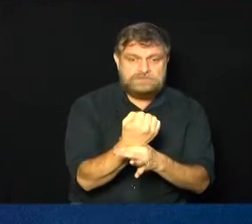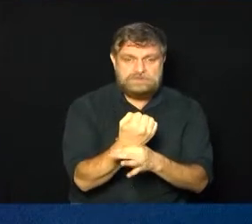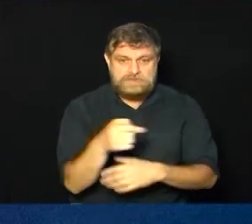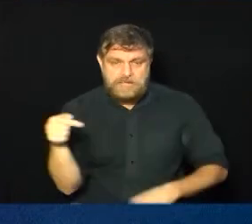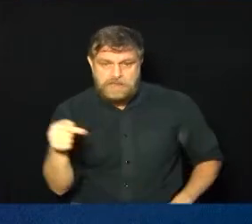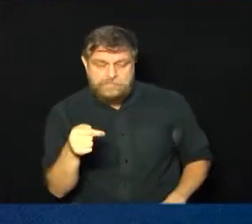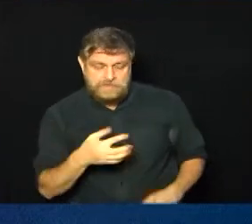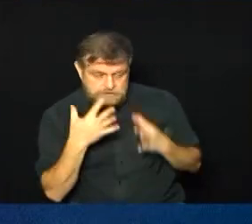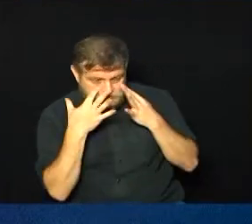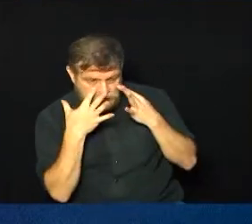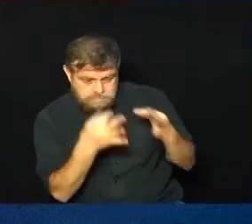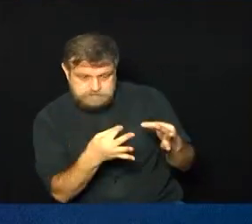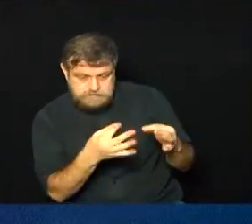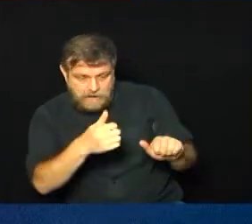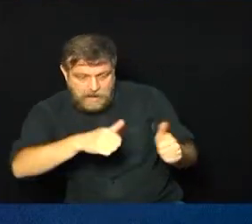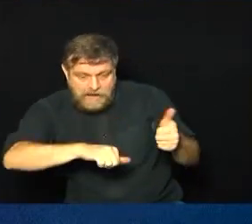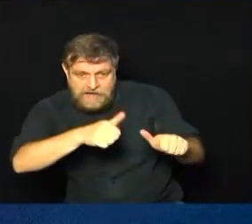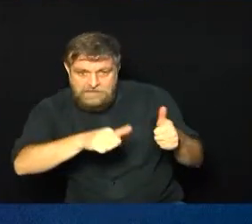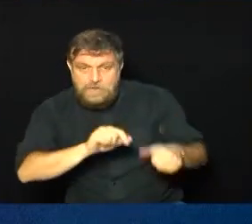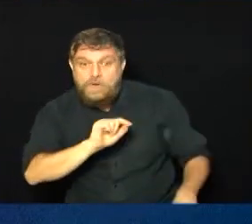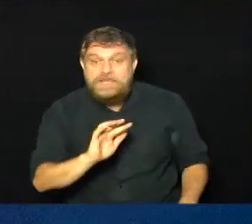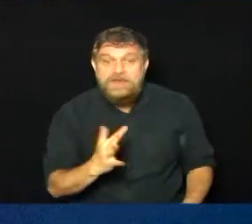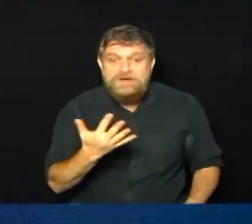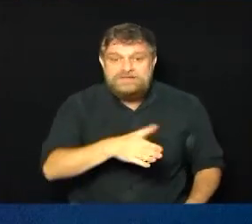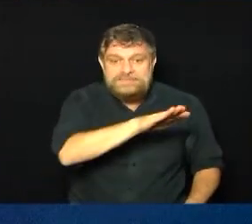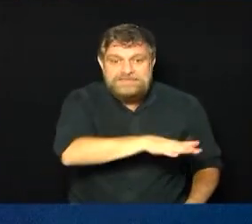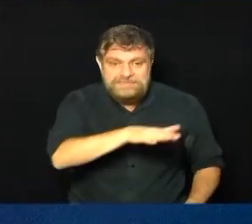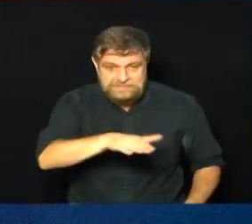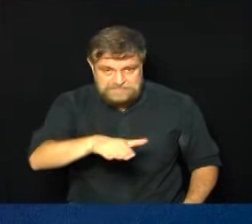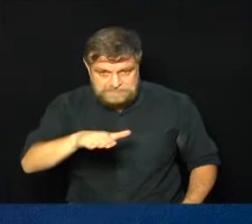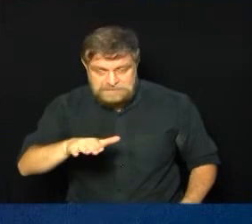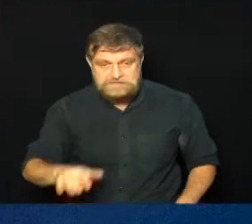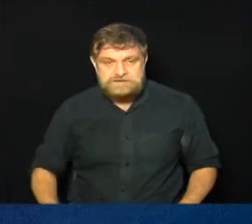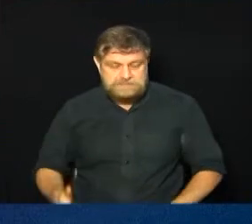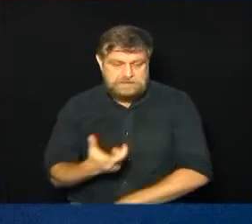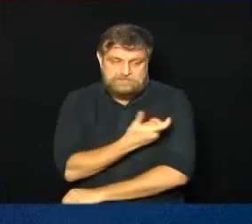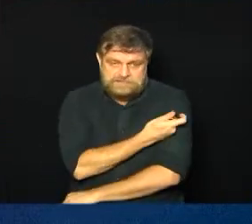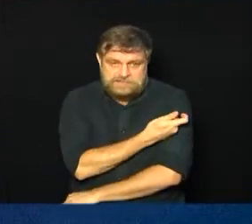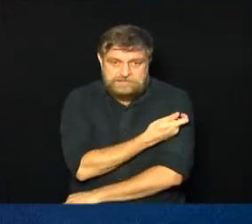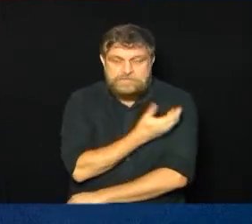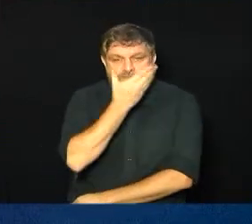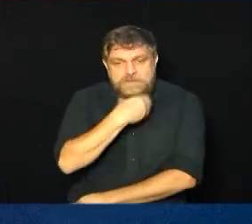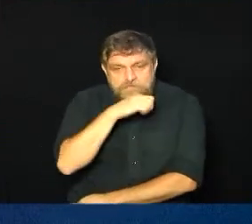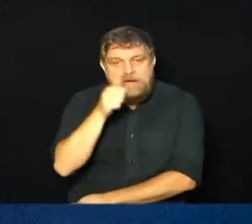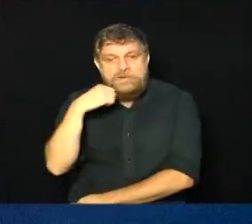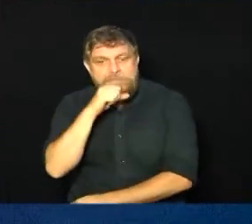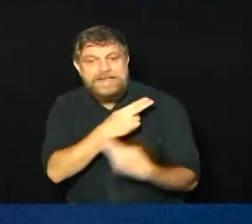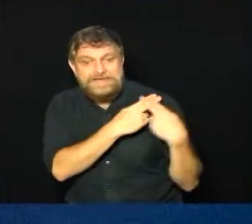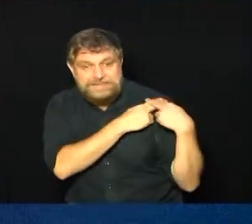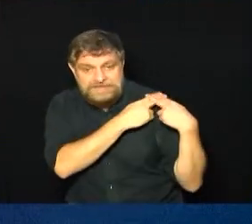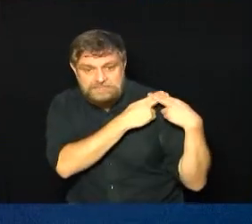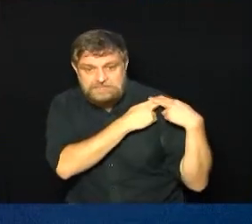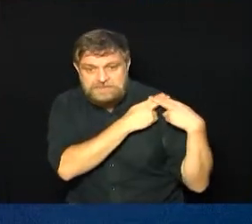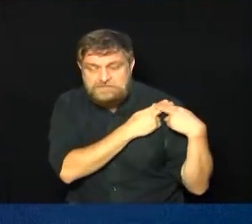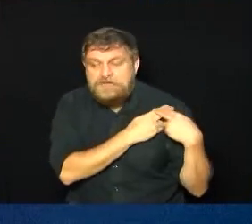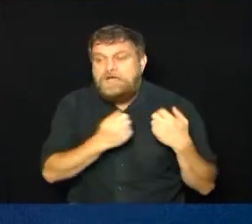melhor observação das possíveis reações à vacina. Então, pais responsáveis por crianças, não